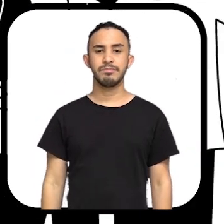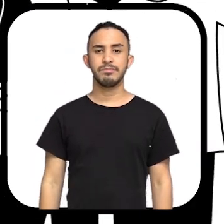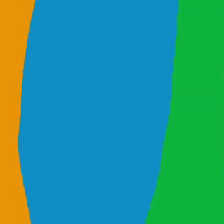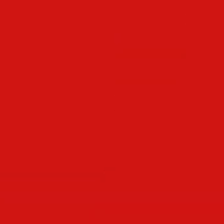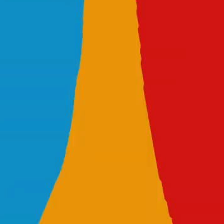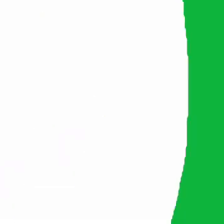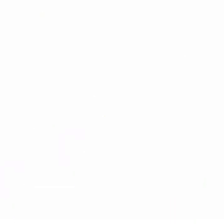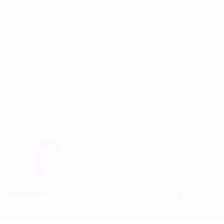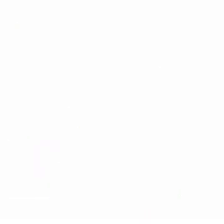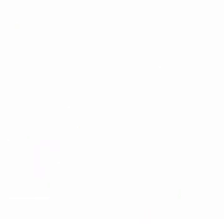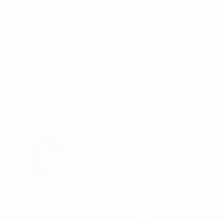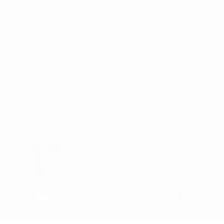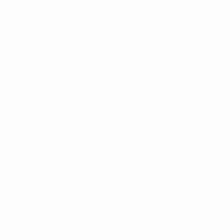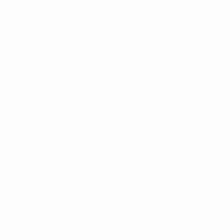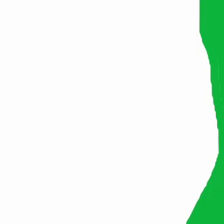distinção.